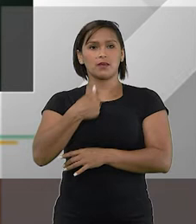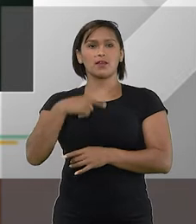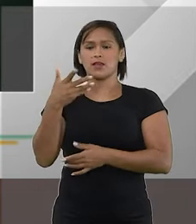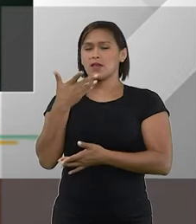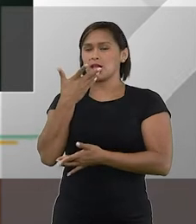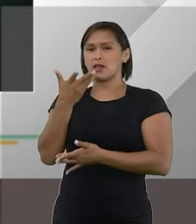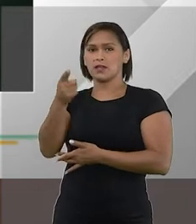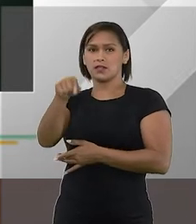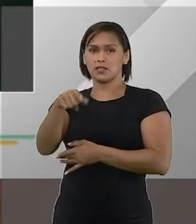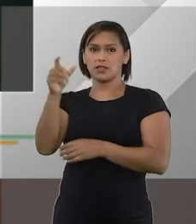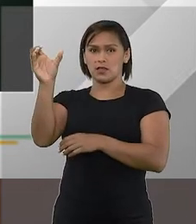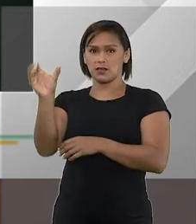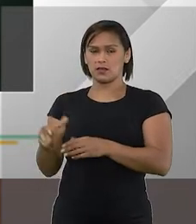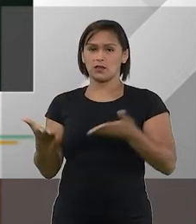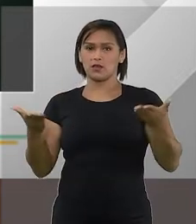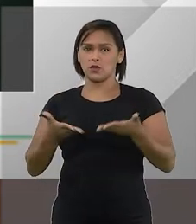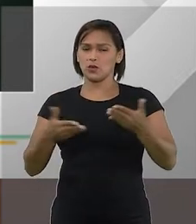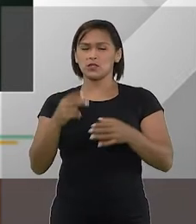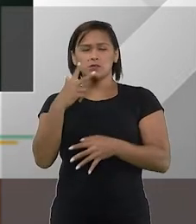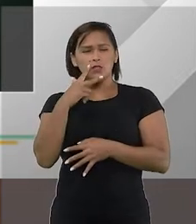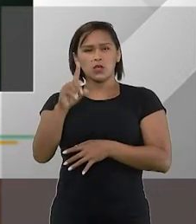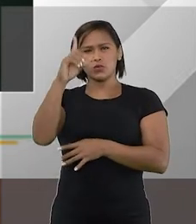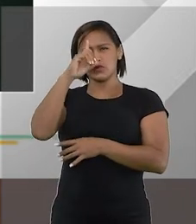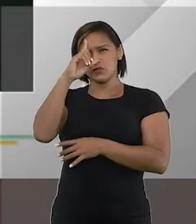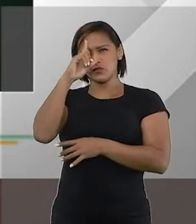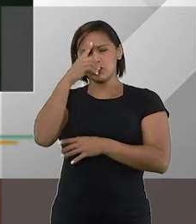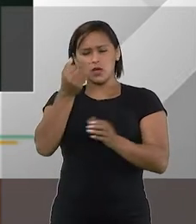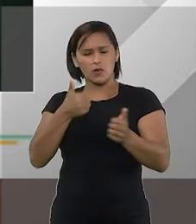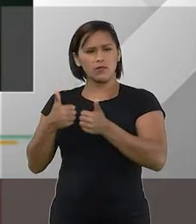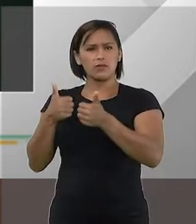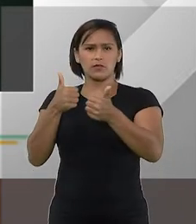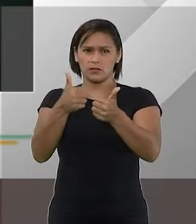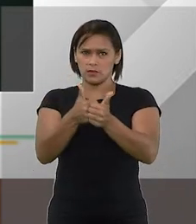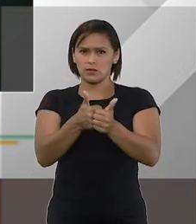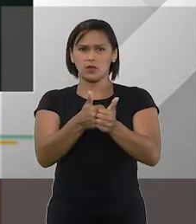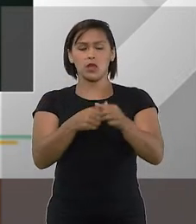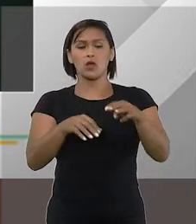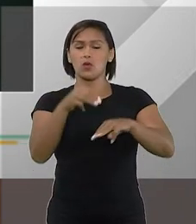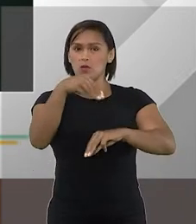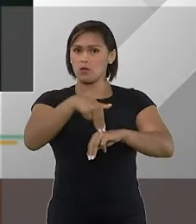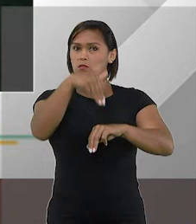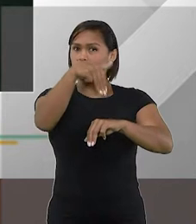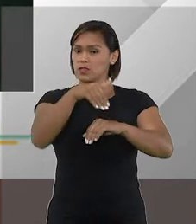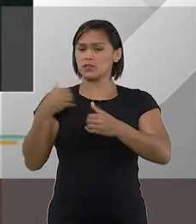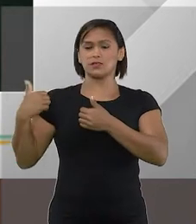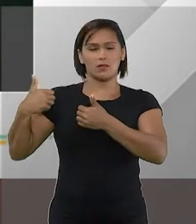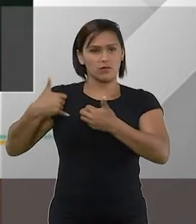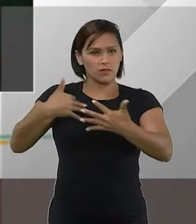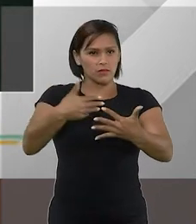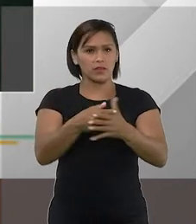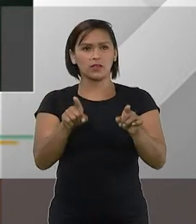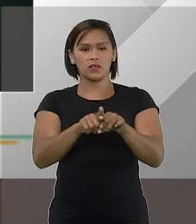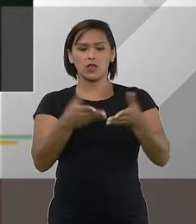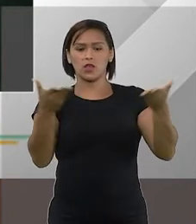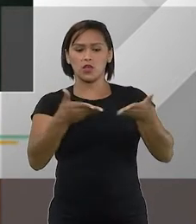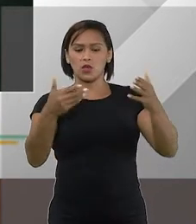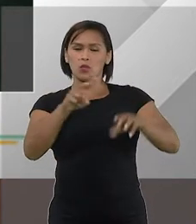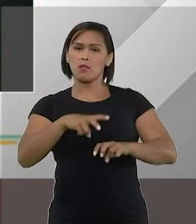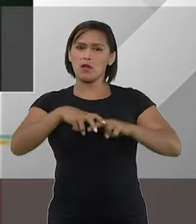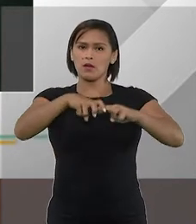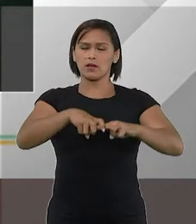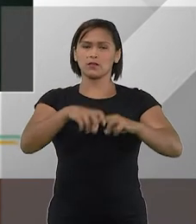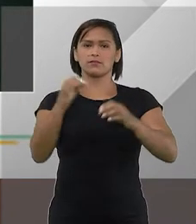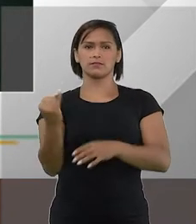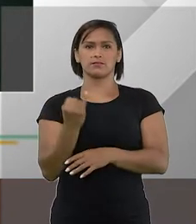Moura Ribeiro, que me inspira todos os dias com a sua conduta como magistrado de carreira e hoje ocupando essa